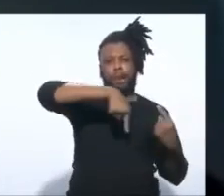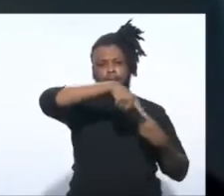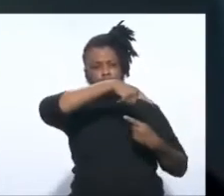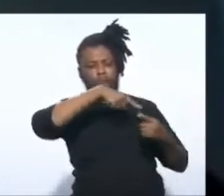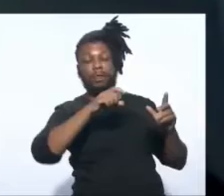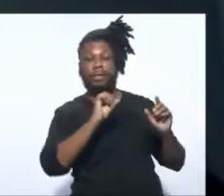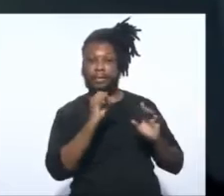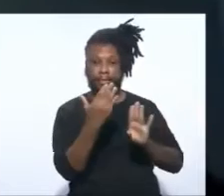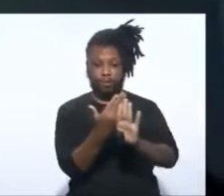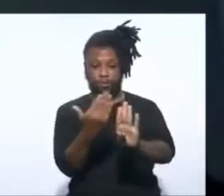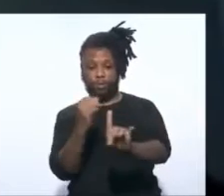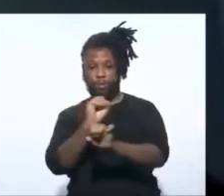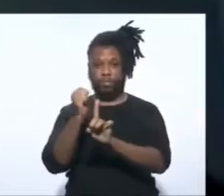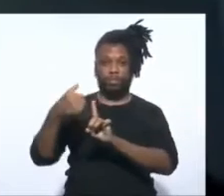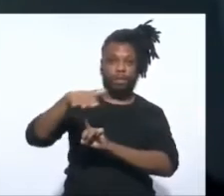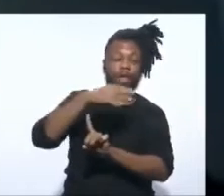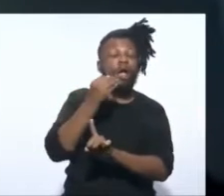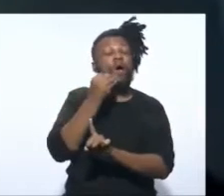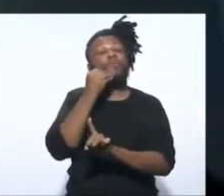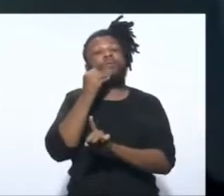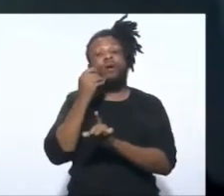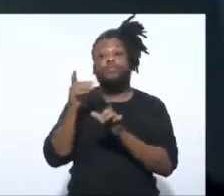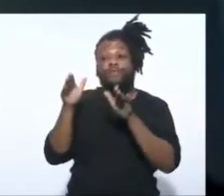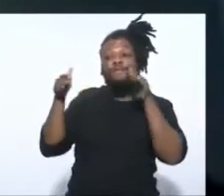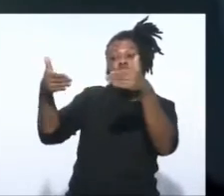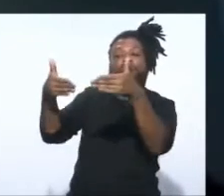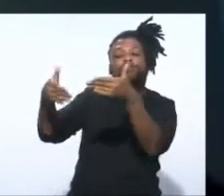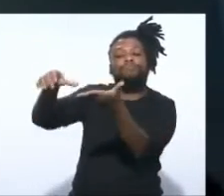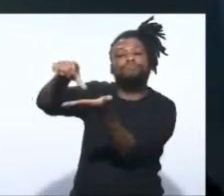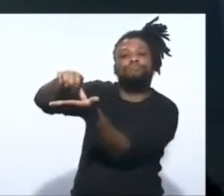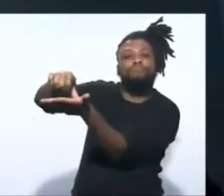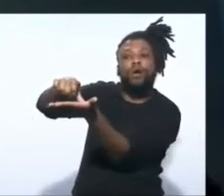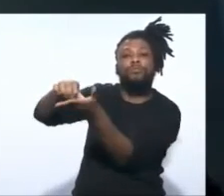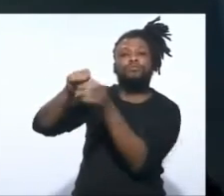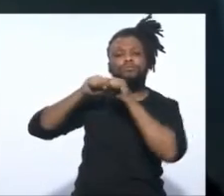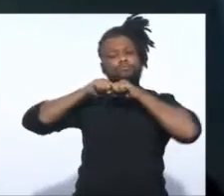ter é a possibilidade de focos de proliferação das pessoas de fé.